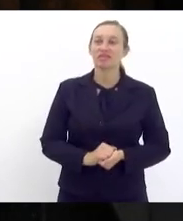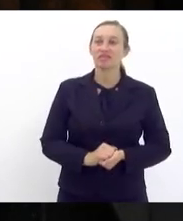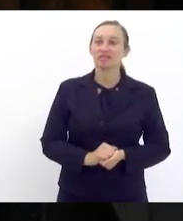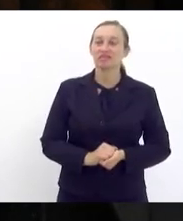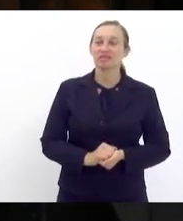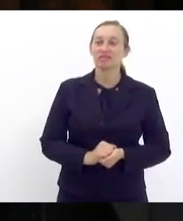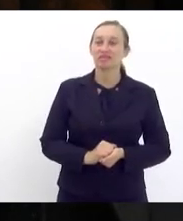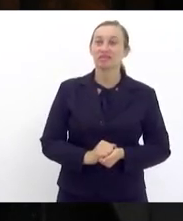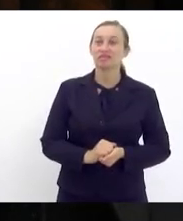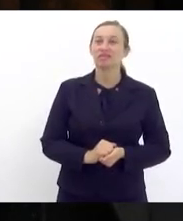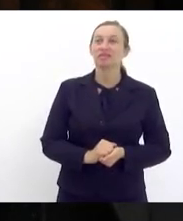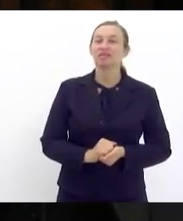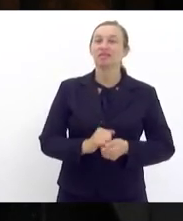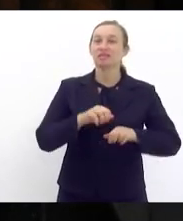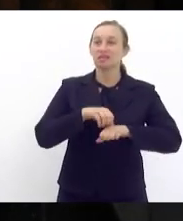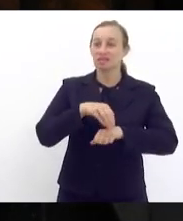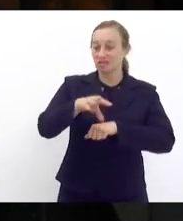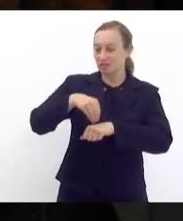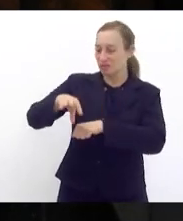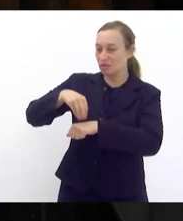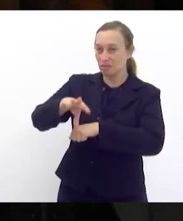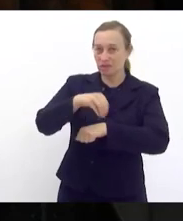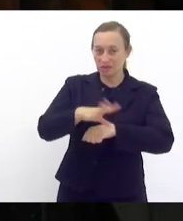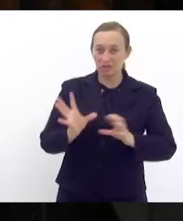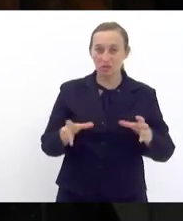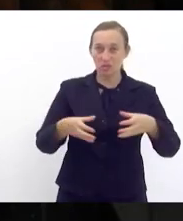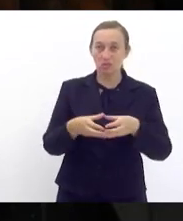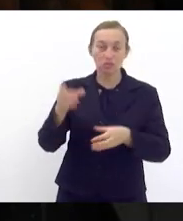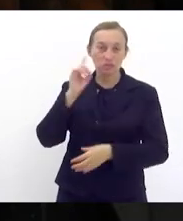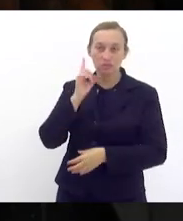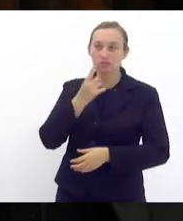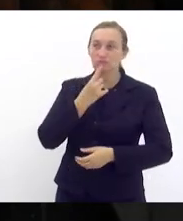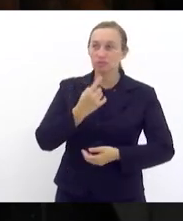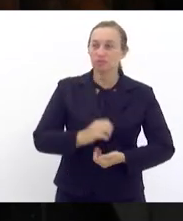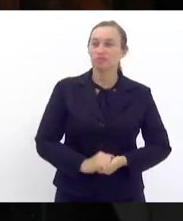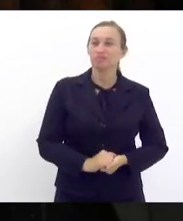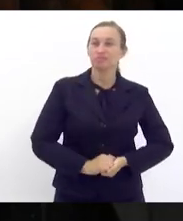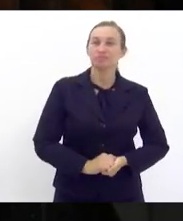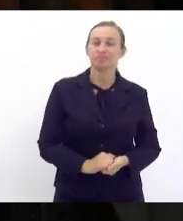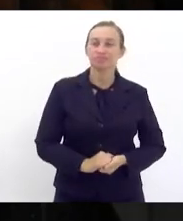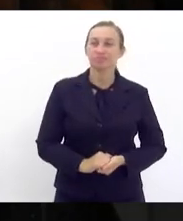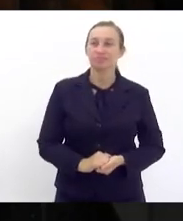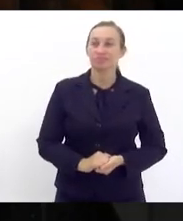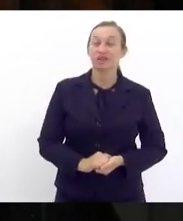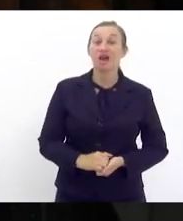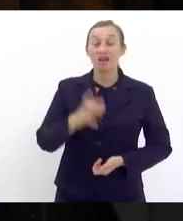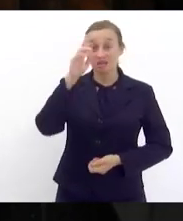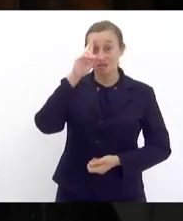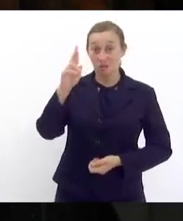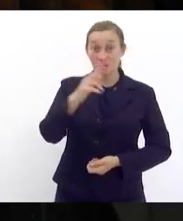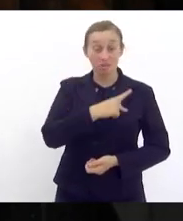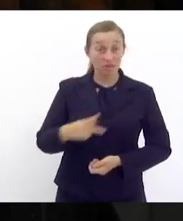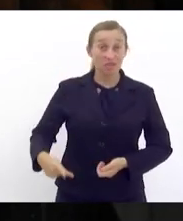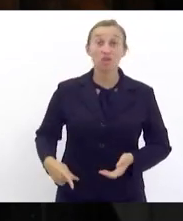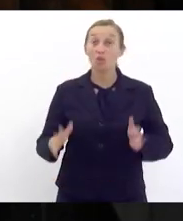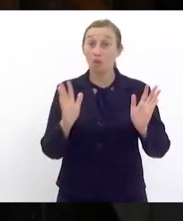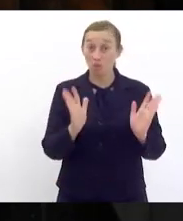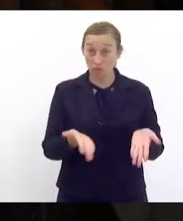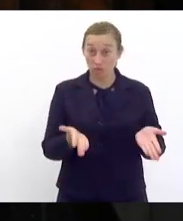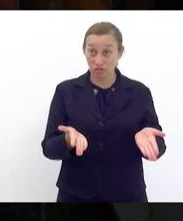leva a nossa voz aos deficientes auditivos. Senhora Presidente, hoje,